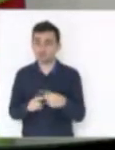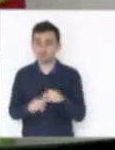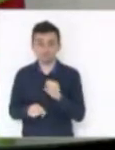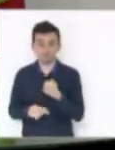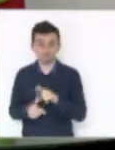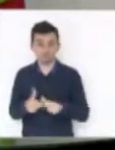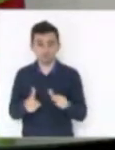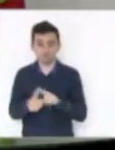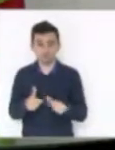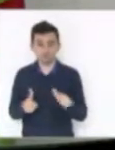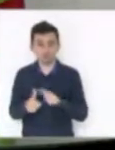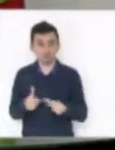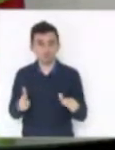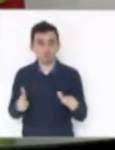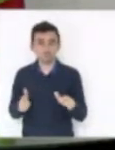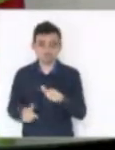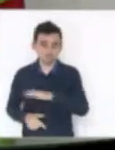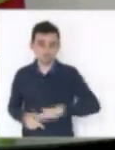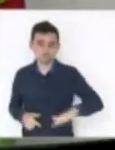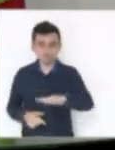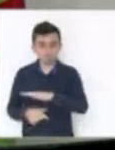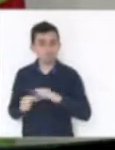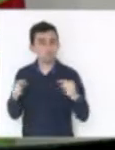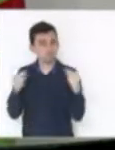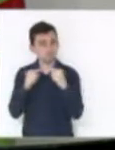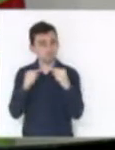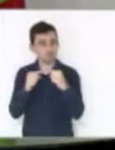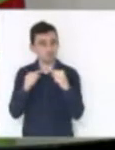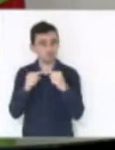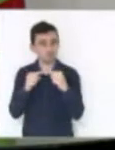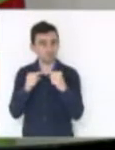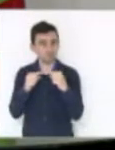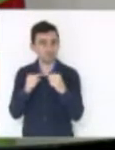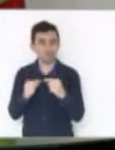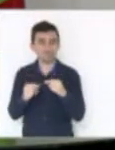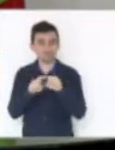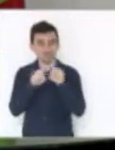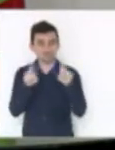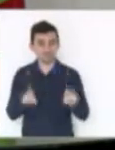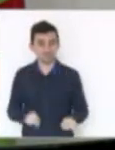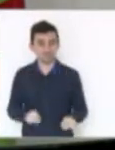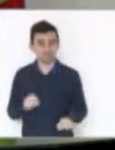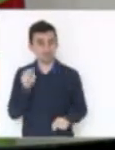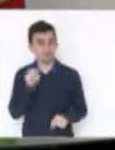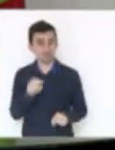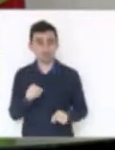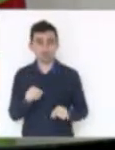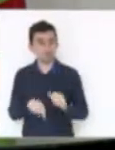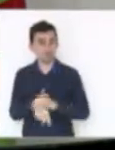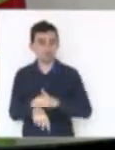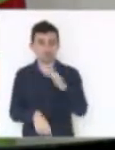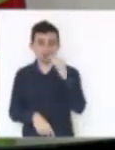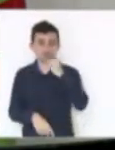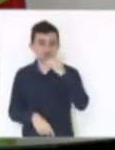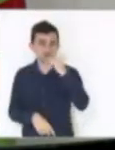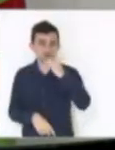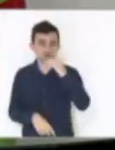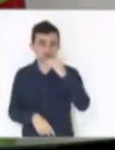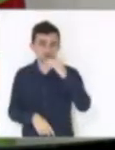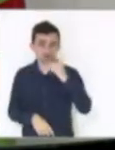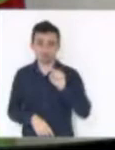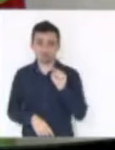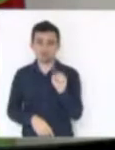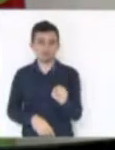existe, ela existe para todos e o servidor é a parte mais fraca nessa